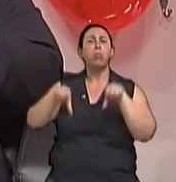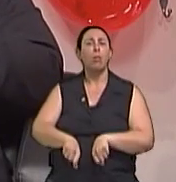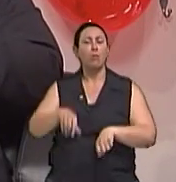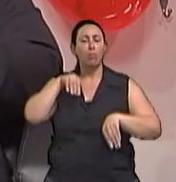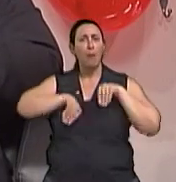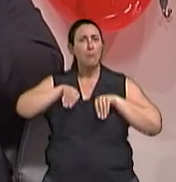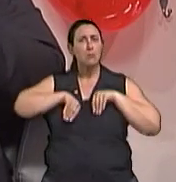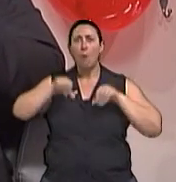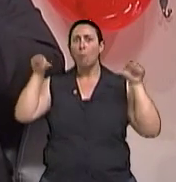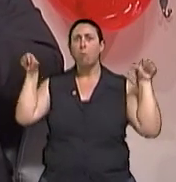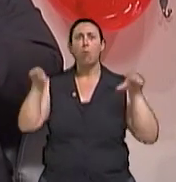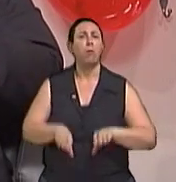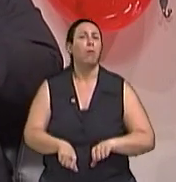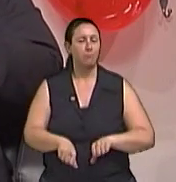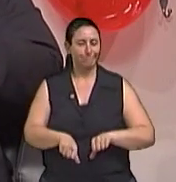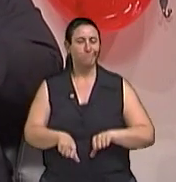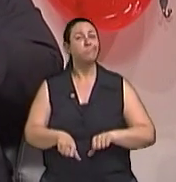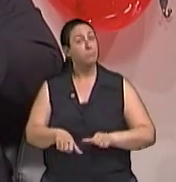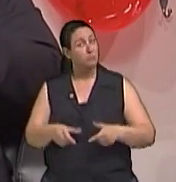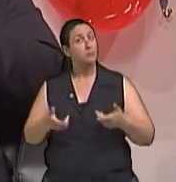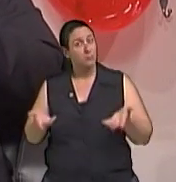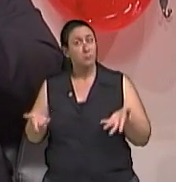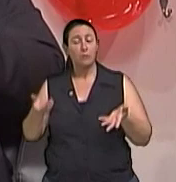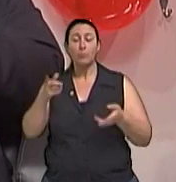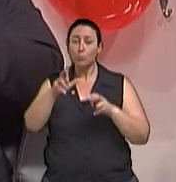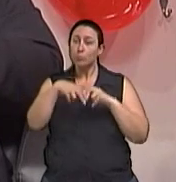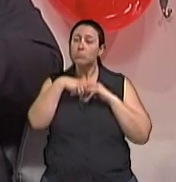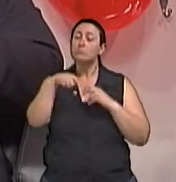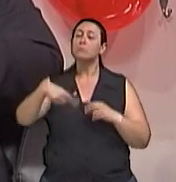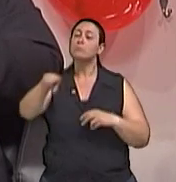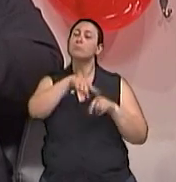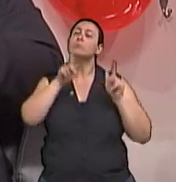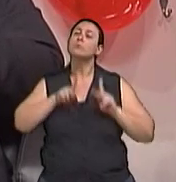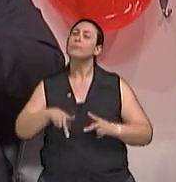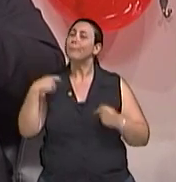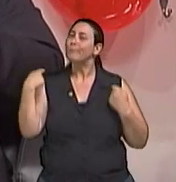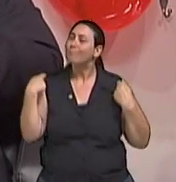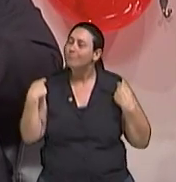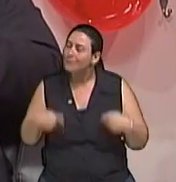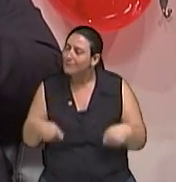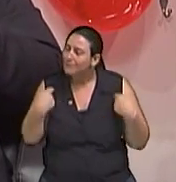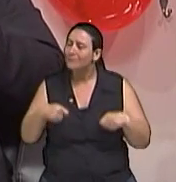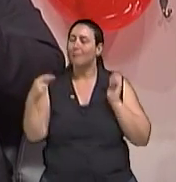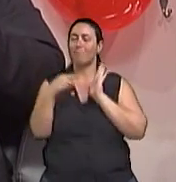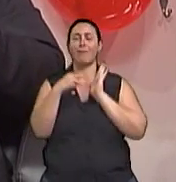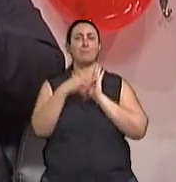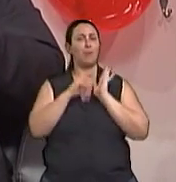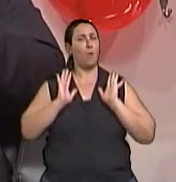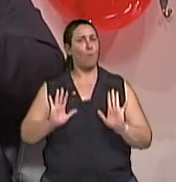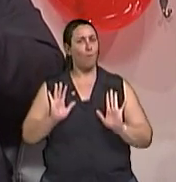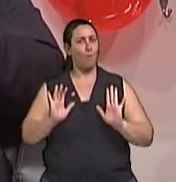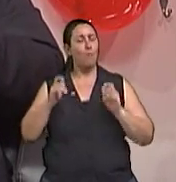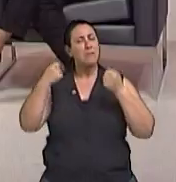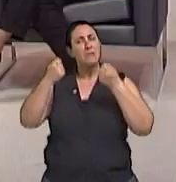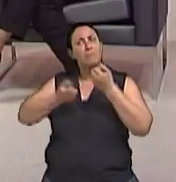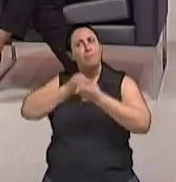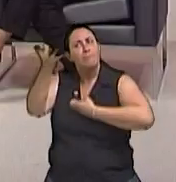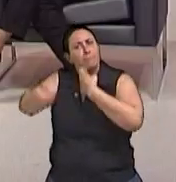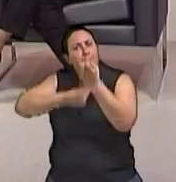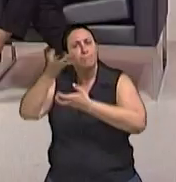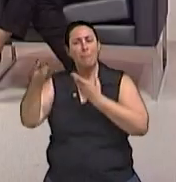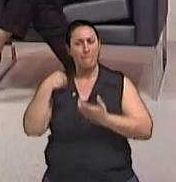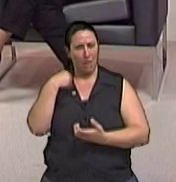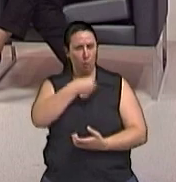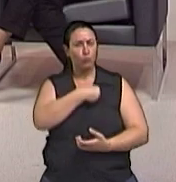como é complicado. Por isso que as pessoas têm que abrir a sua vida para o médico. Porque em uma